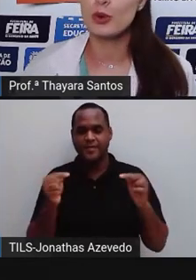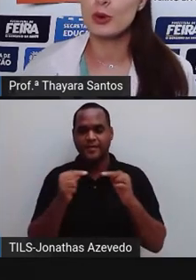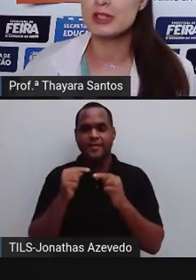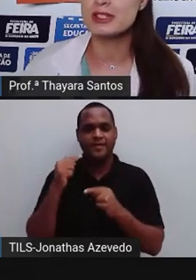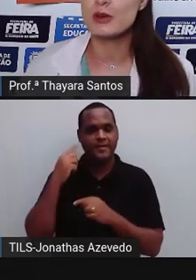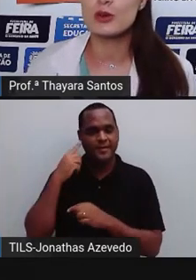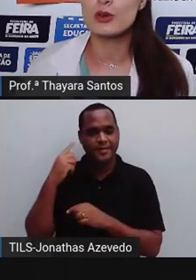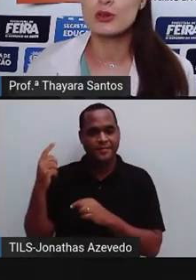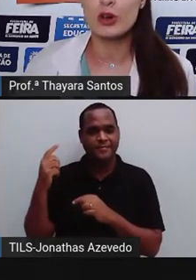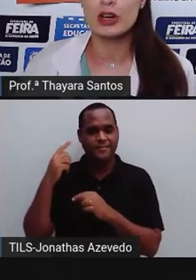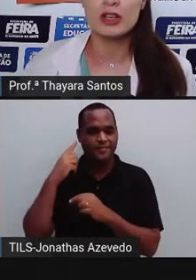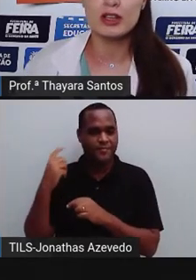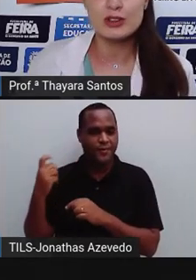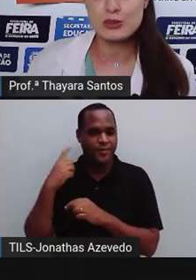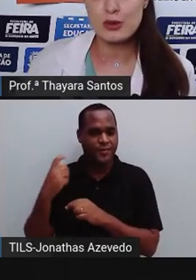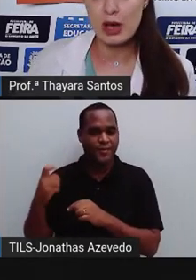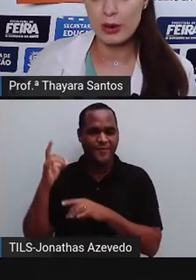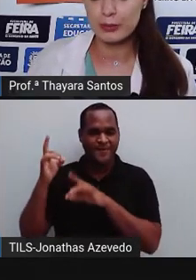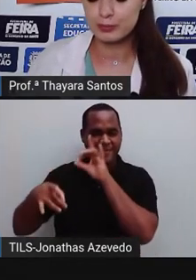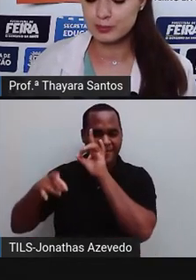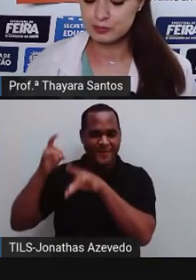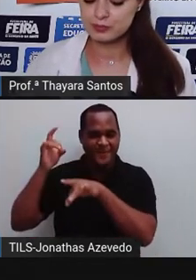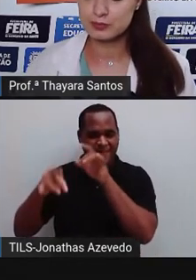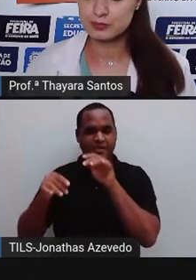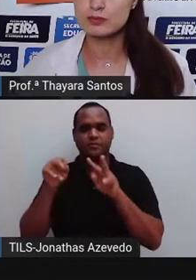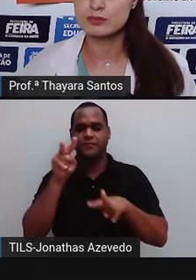poluição sonora e visual.